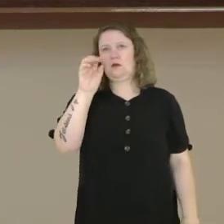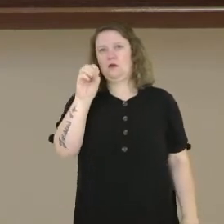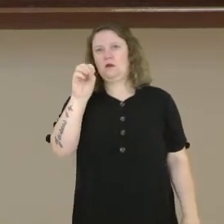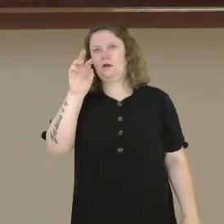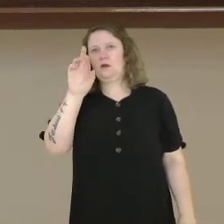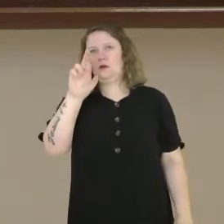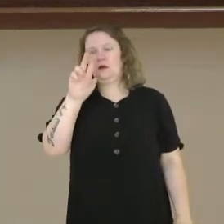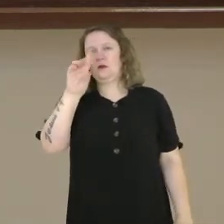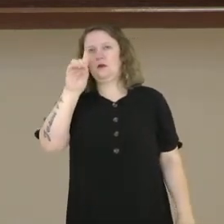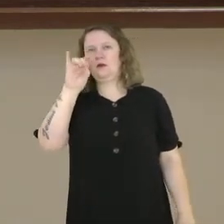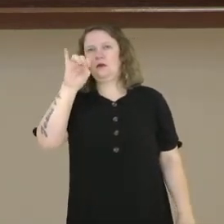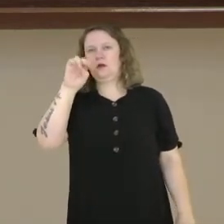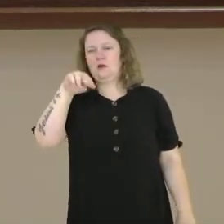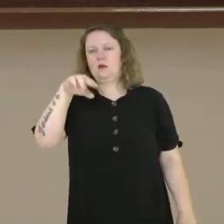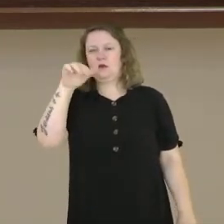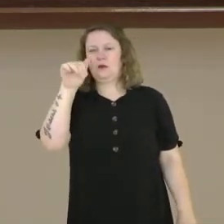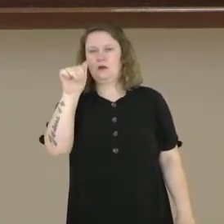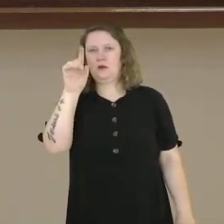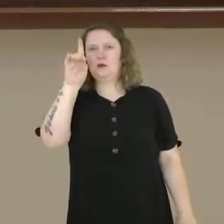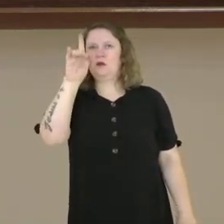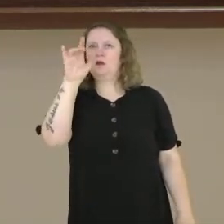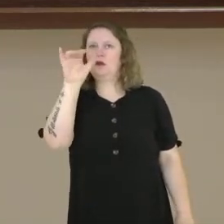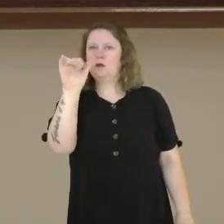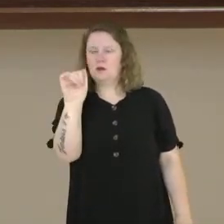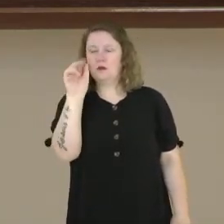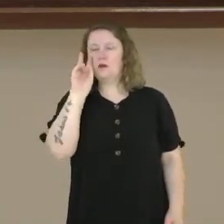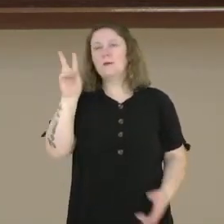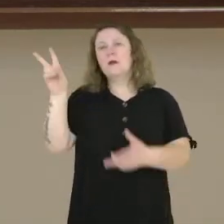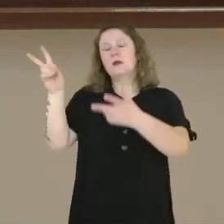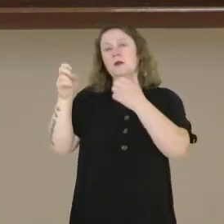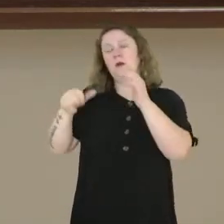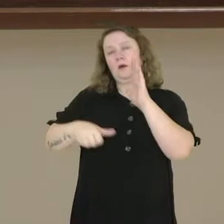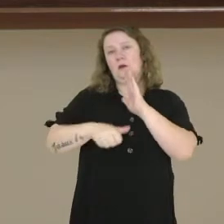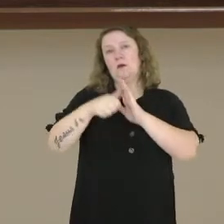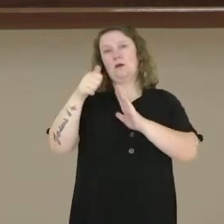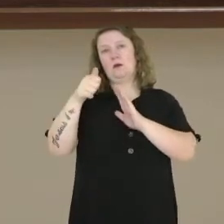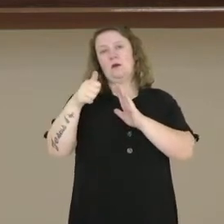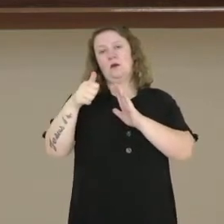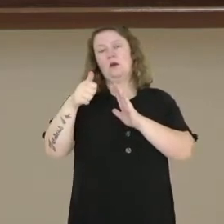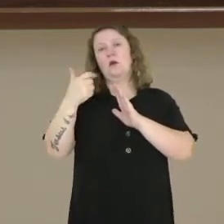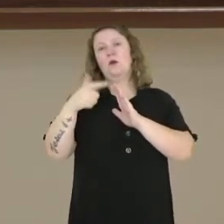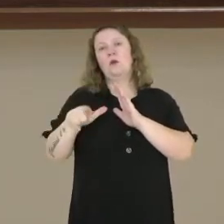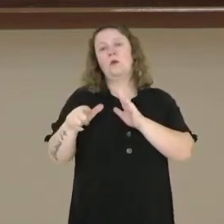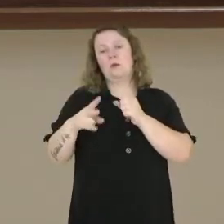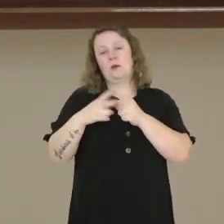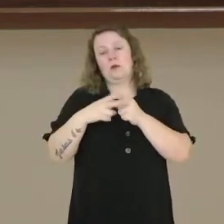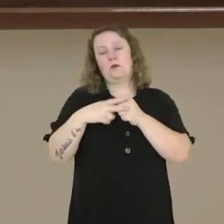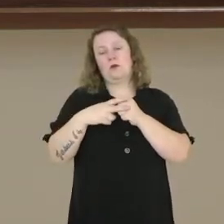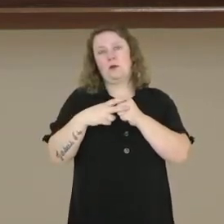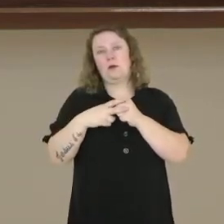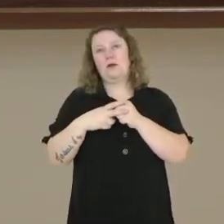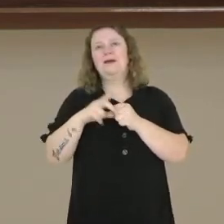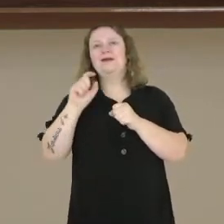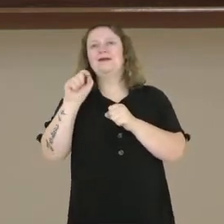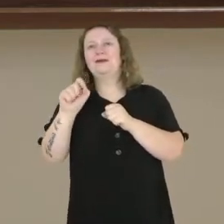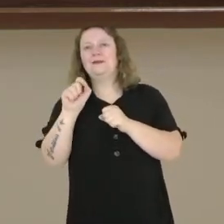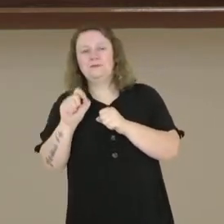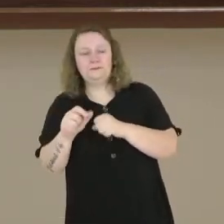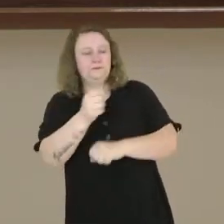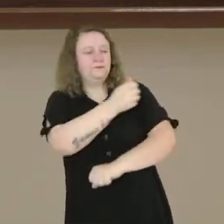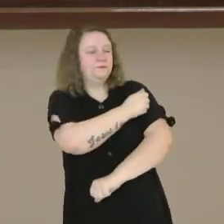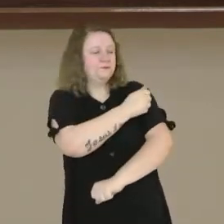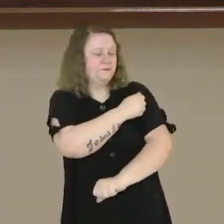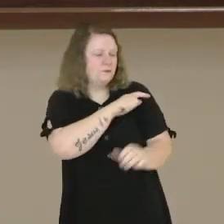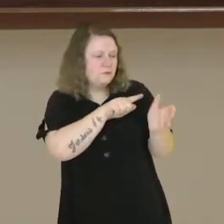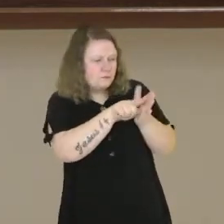que, depois do primeiro verbo, é, eu tenho ali, a ideia é que os alunos pesquisem as